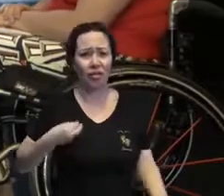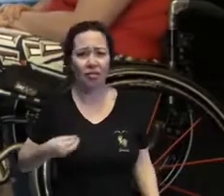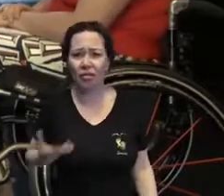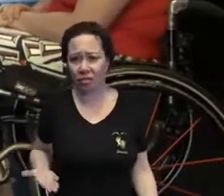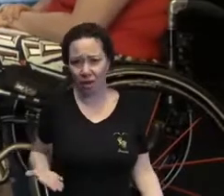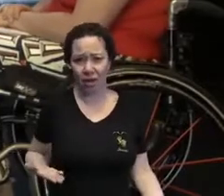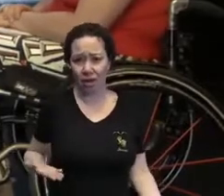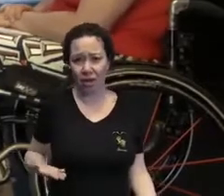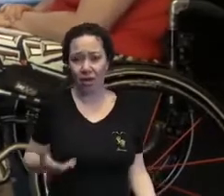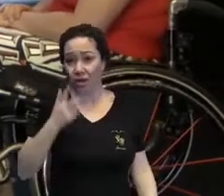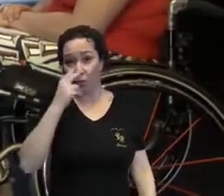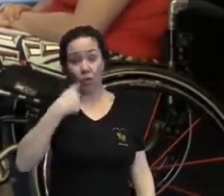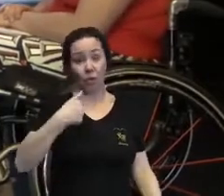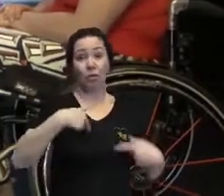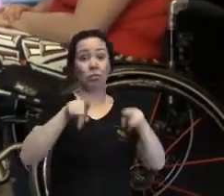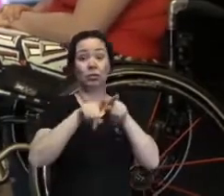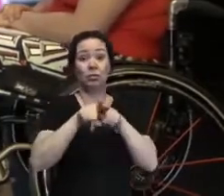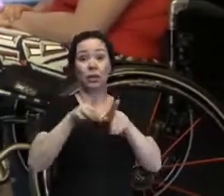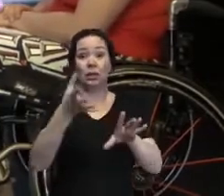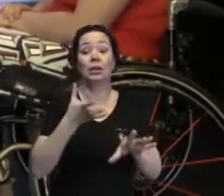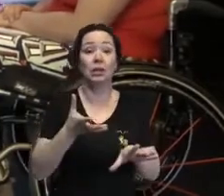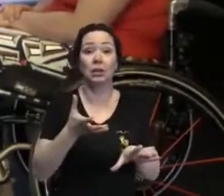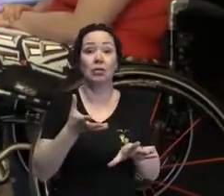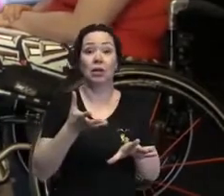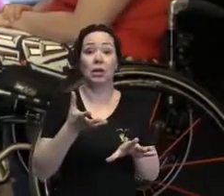né? Da mesma forma que eu também não quero ter